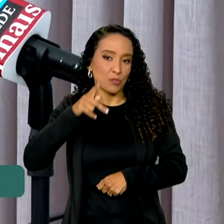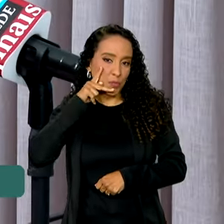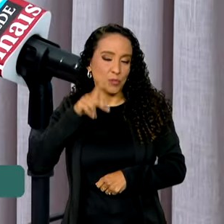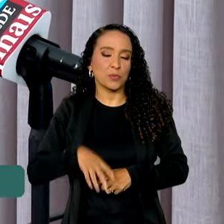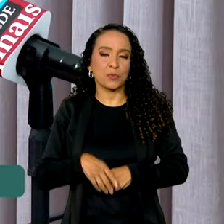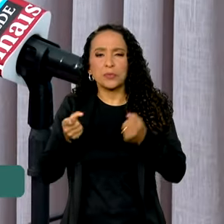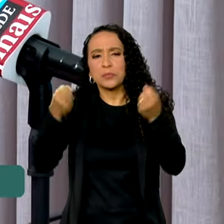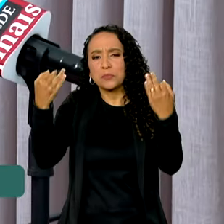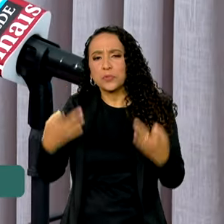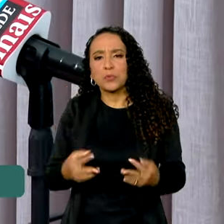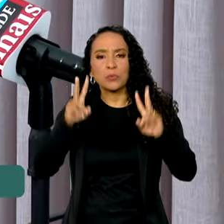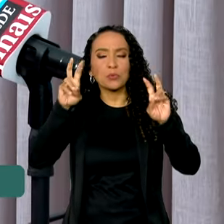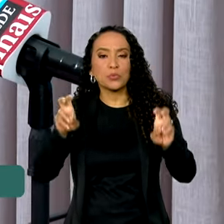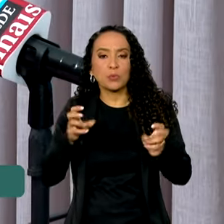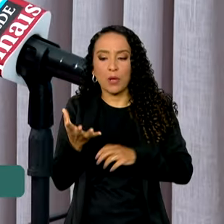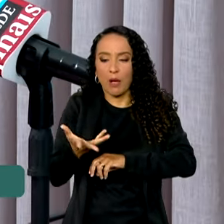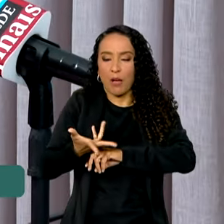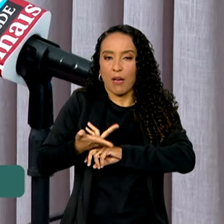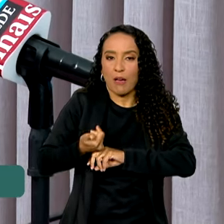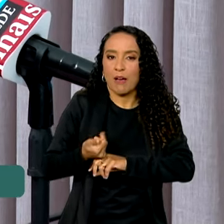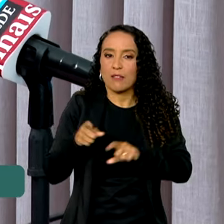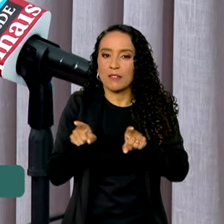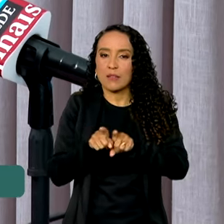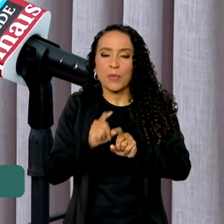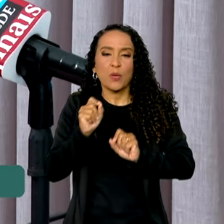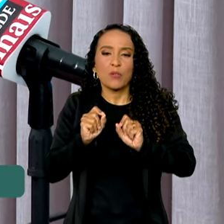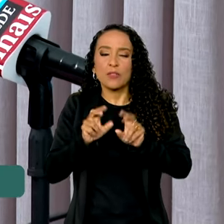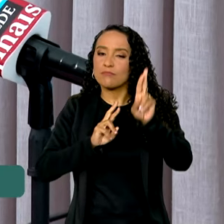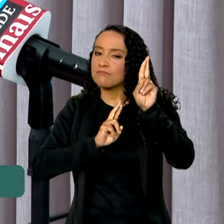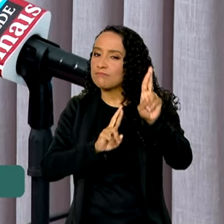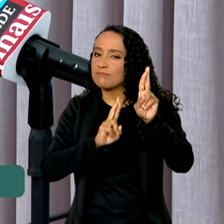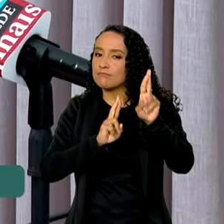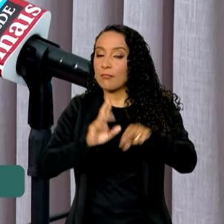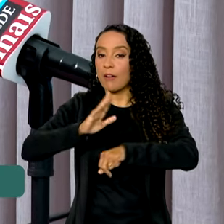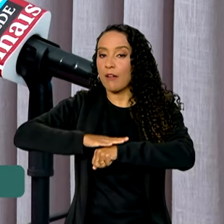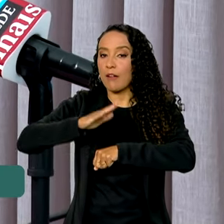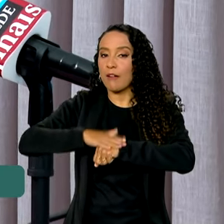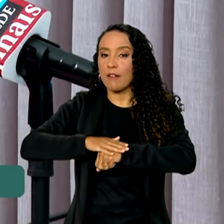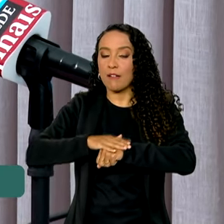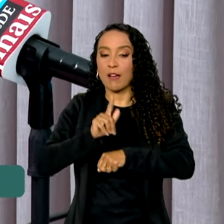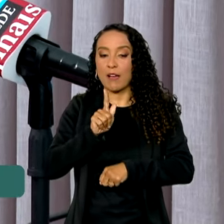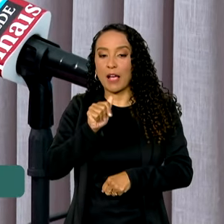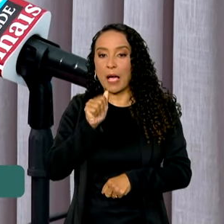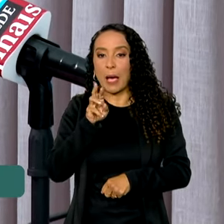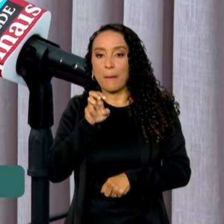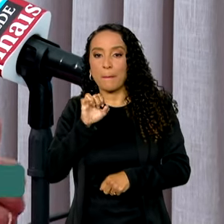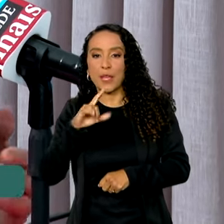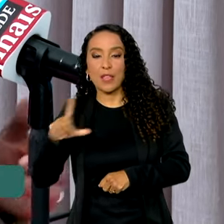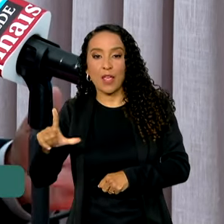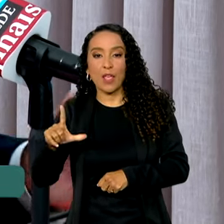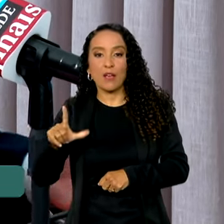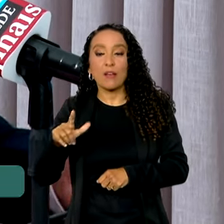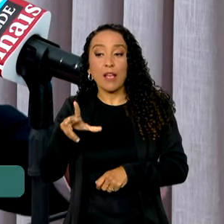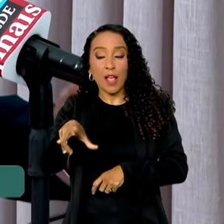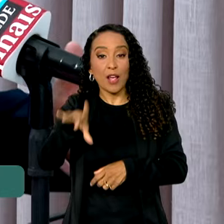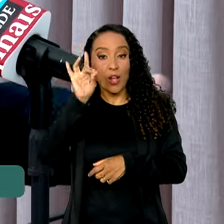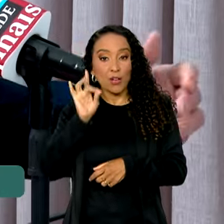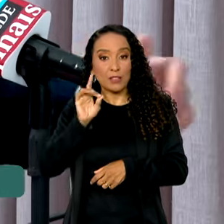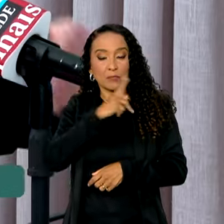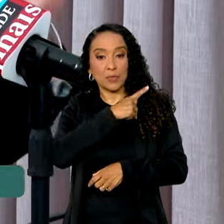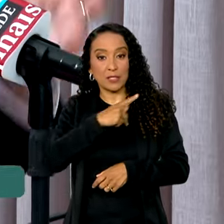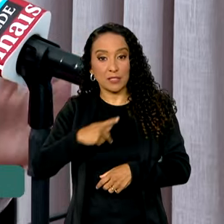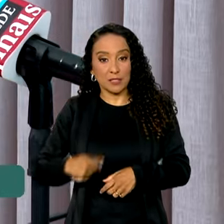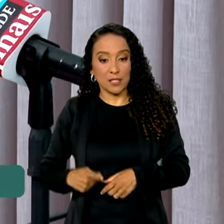Ele falou sobre as qualidades e o que espera da atuação de Gabriel Galípolo, nomeado para a